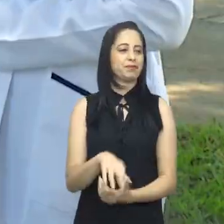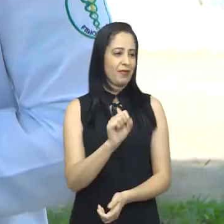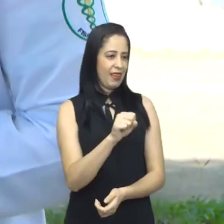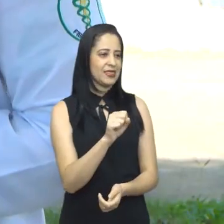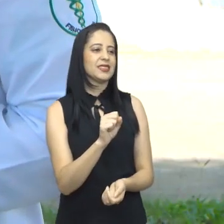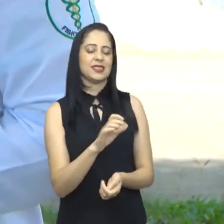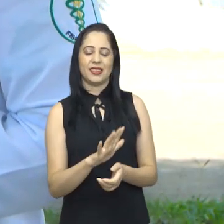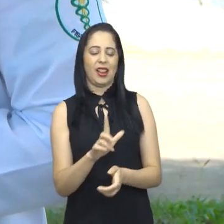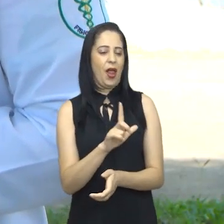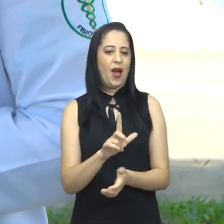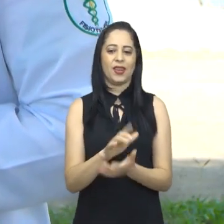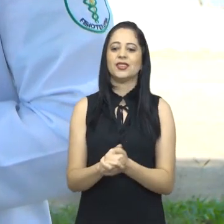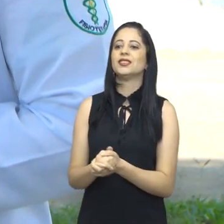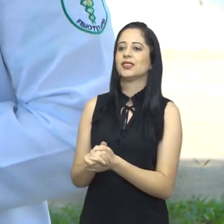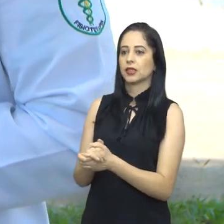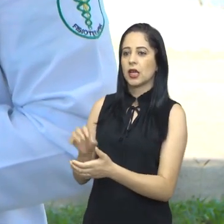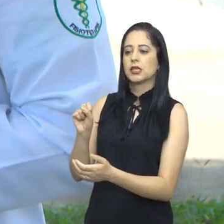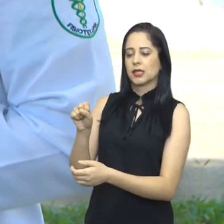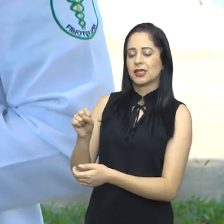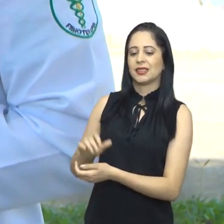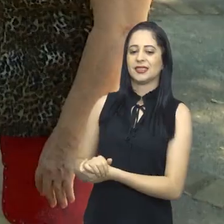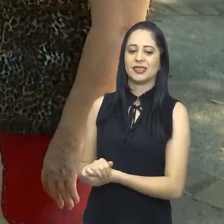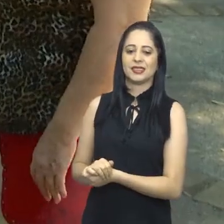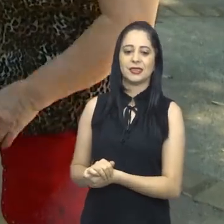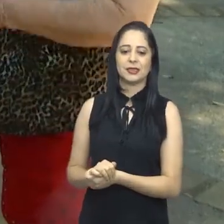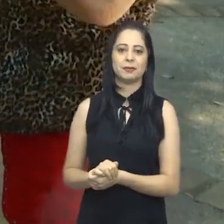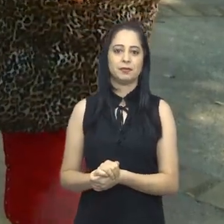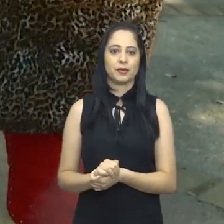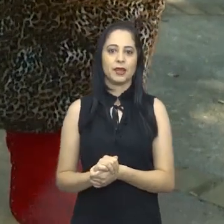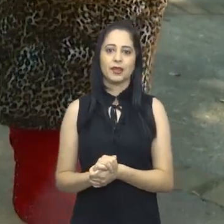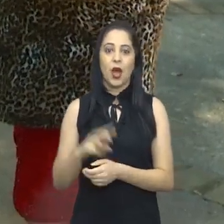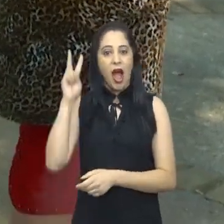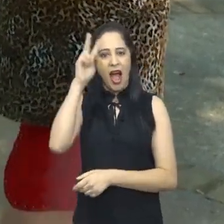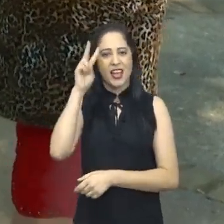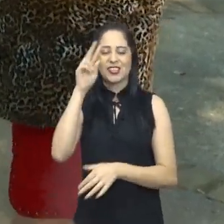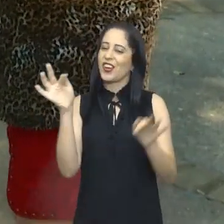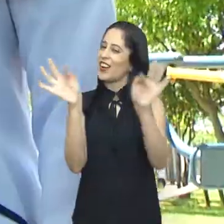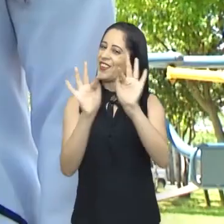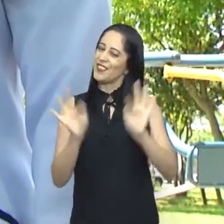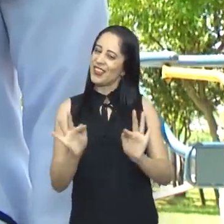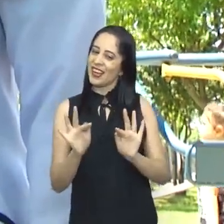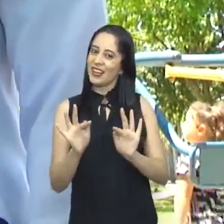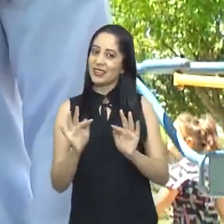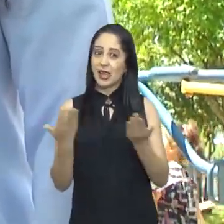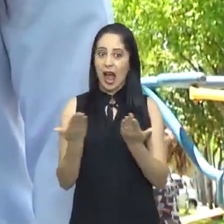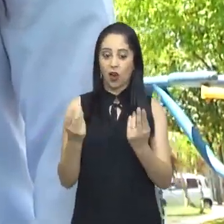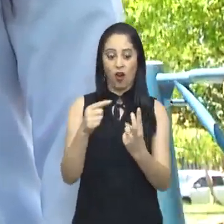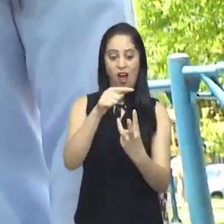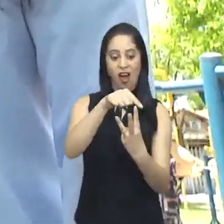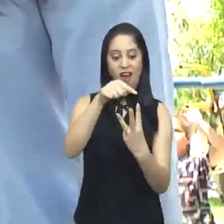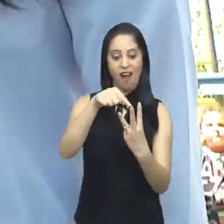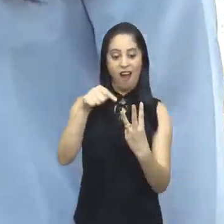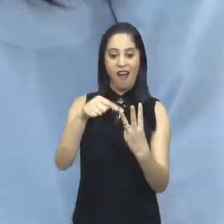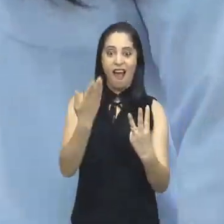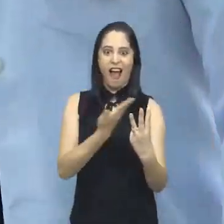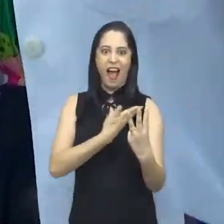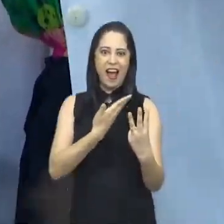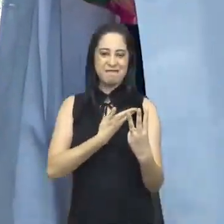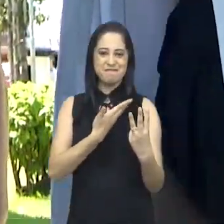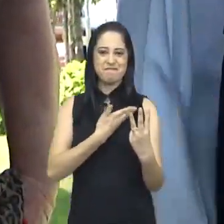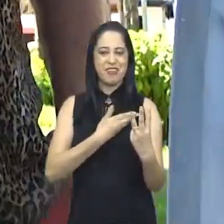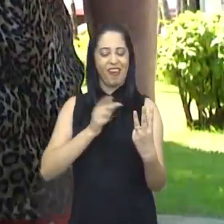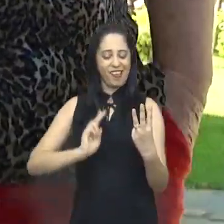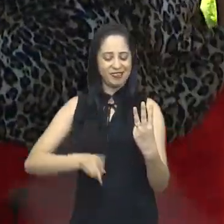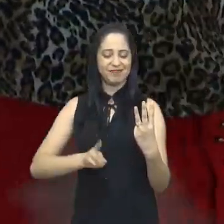muito boas, muito boas pacientes na hora das atividades. E final feliz para o grupo de amigas que vai desfrutar por muito